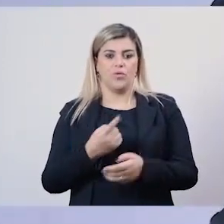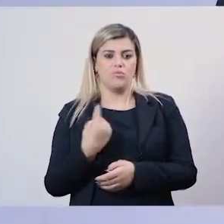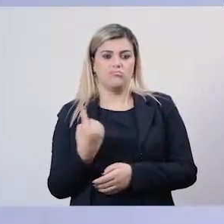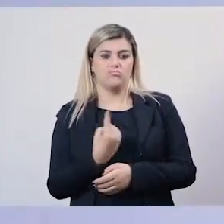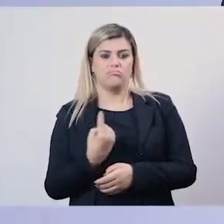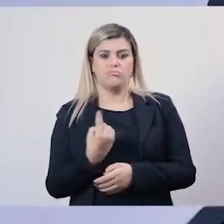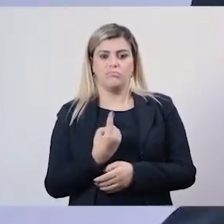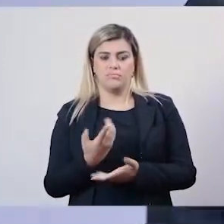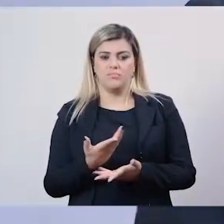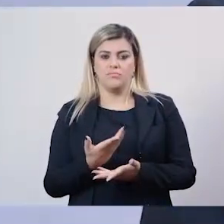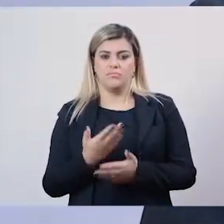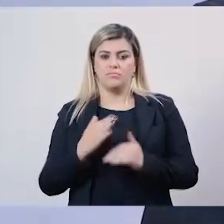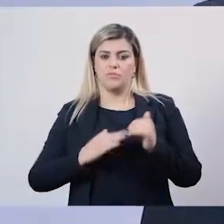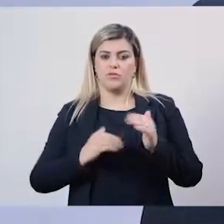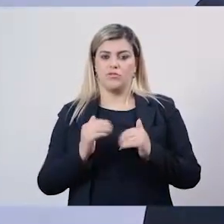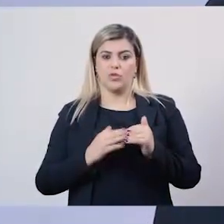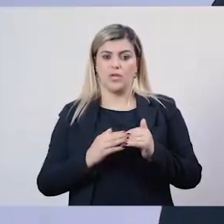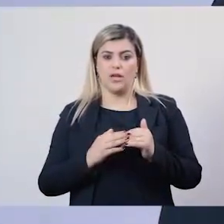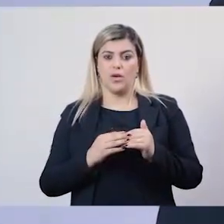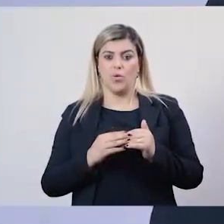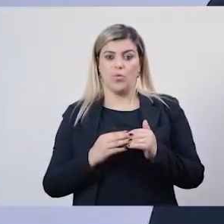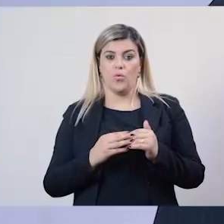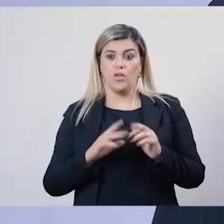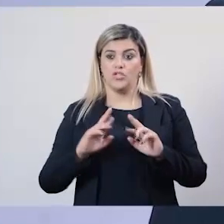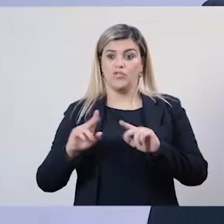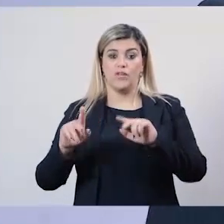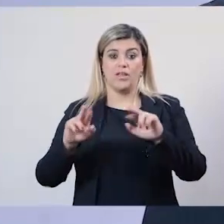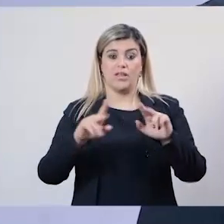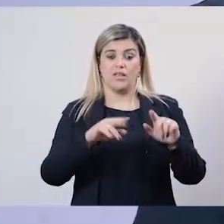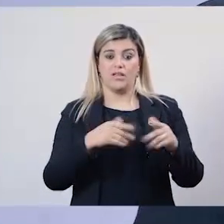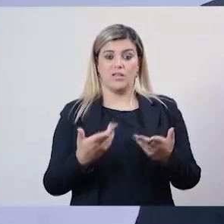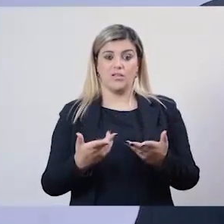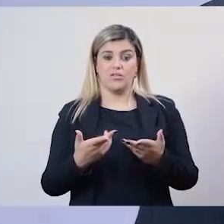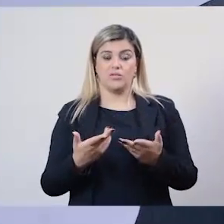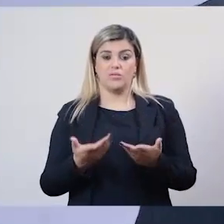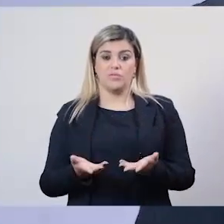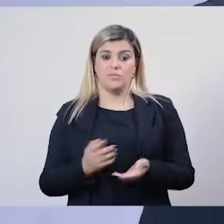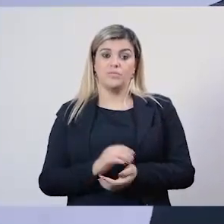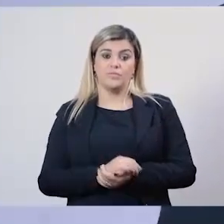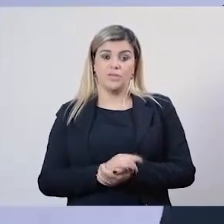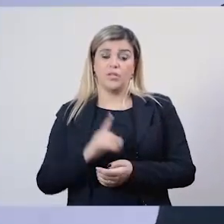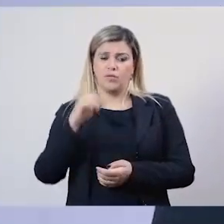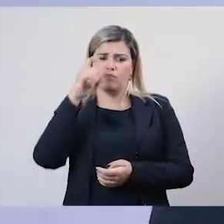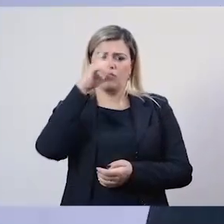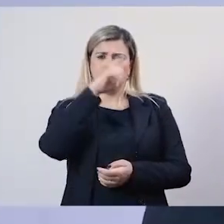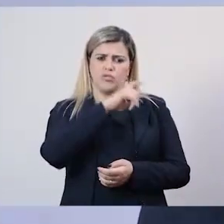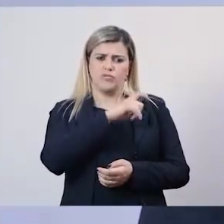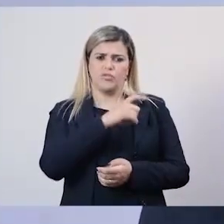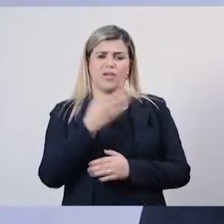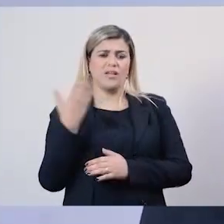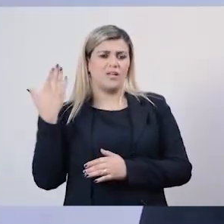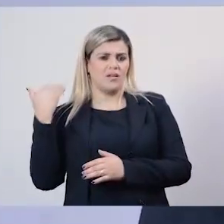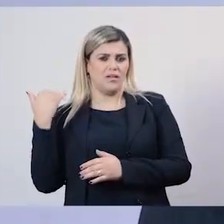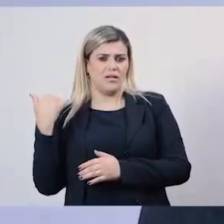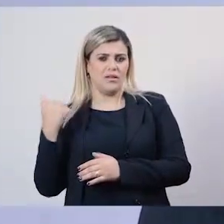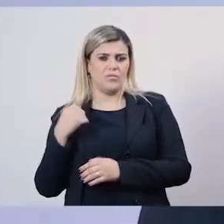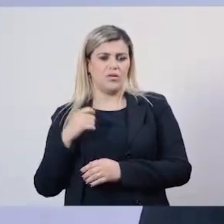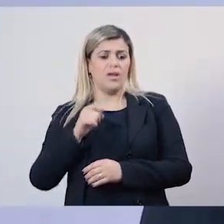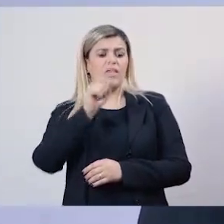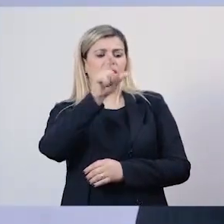diante aos outros colegas de uma equipe multidisciplinar, era muito difícil. Quem é você? Você tem que provar.